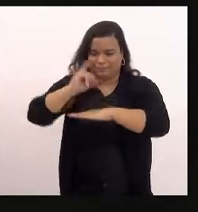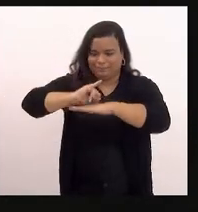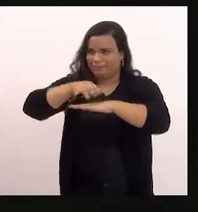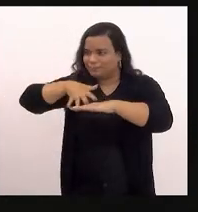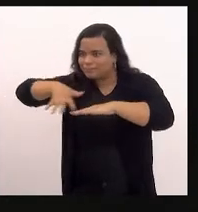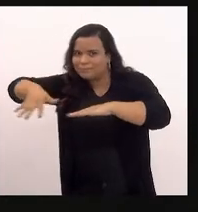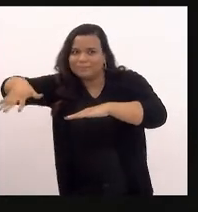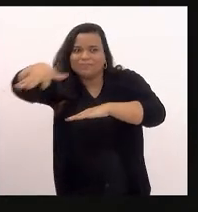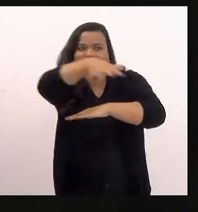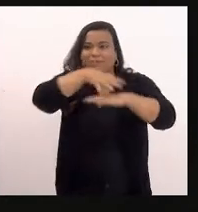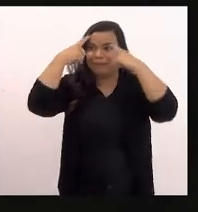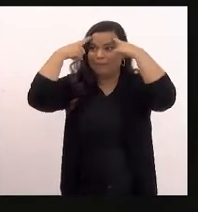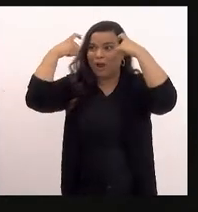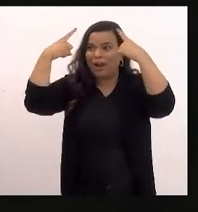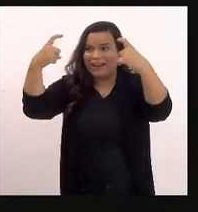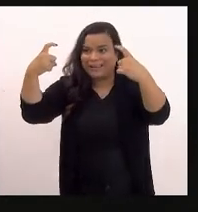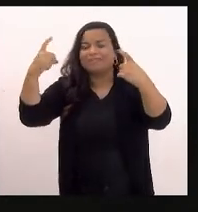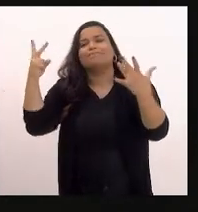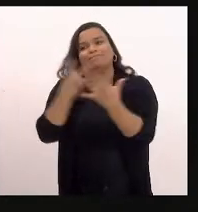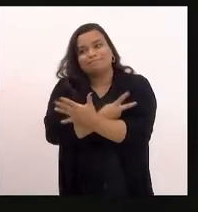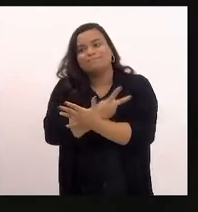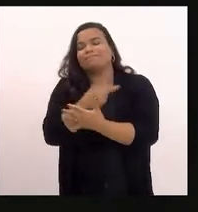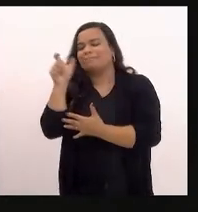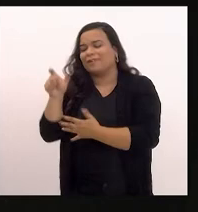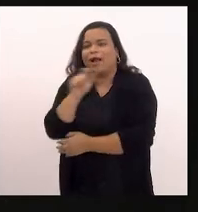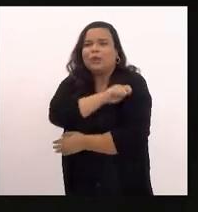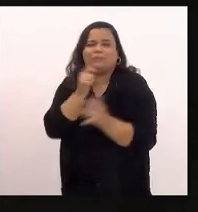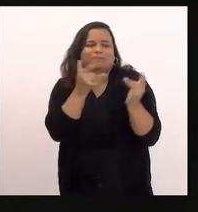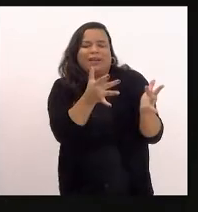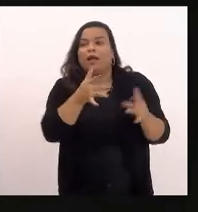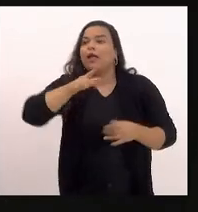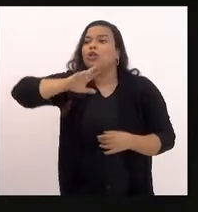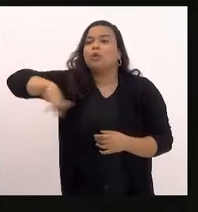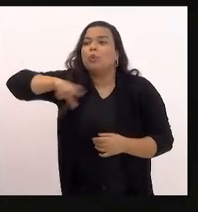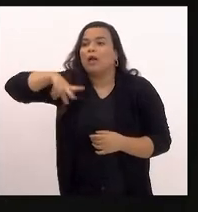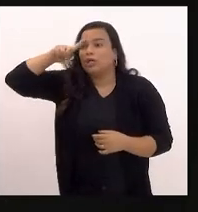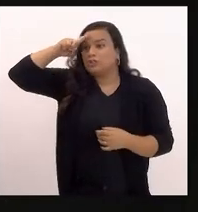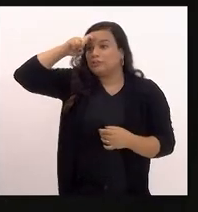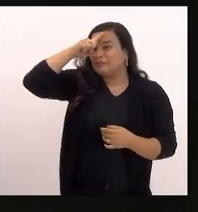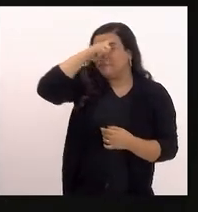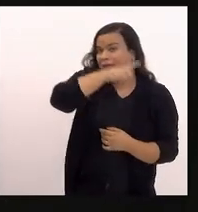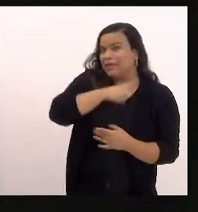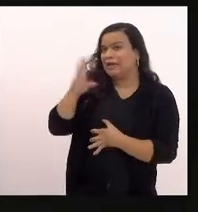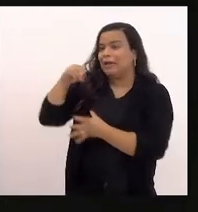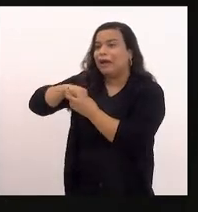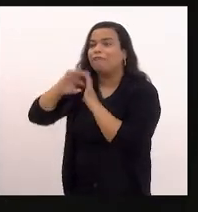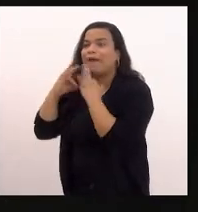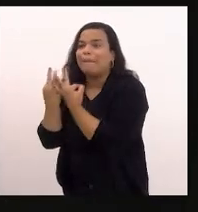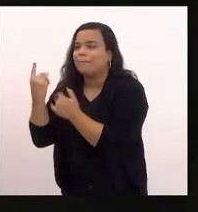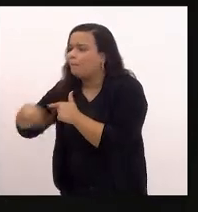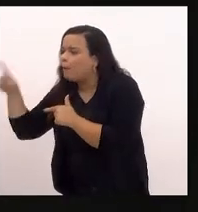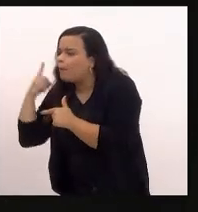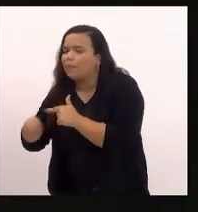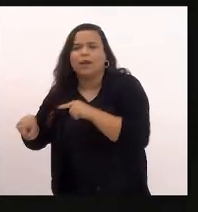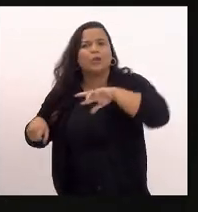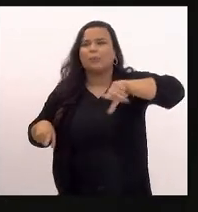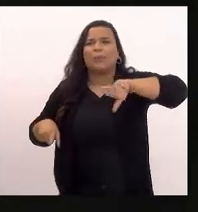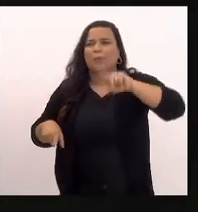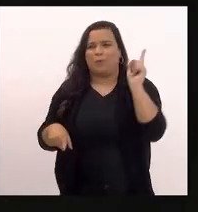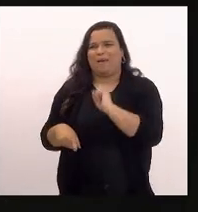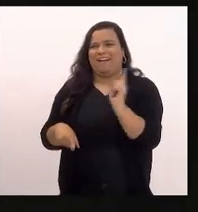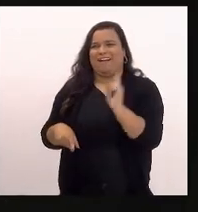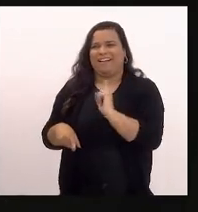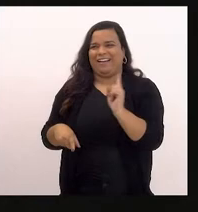dificuldade do aluno nós não estamos falando aqui de problemas de ordem familiar nós não estamos falando aqui de